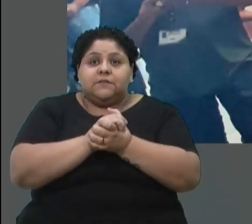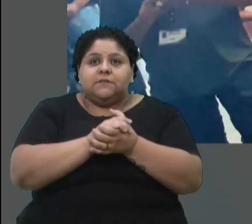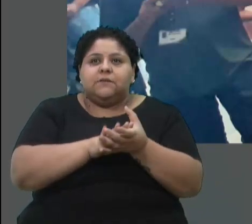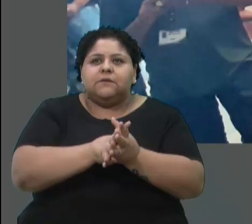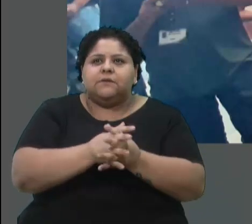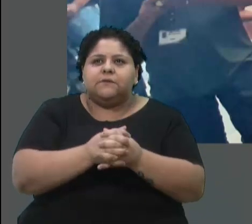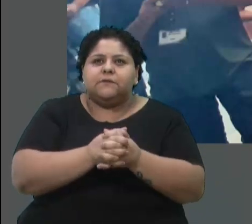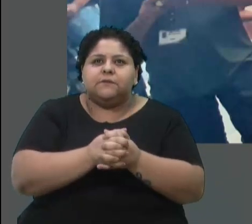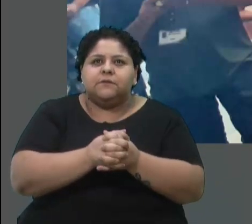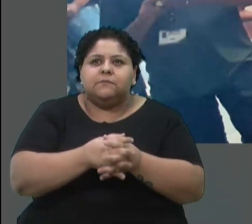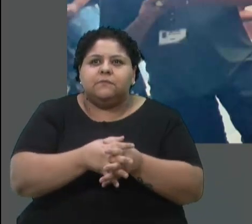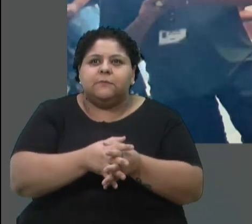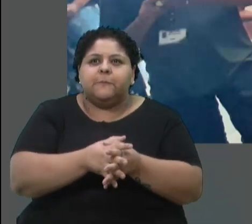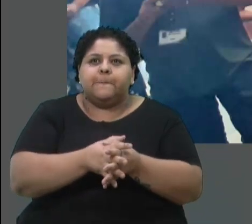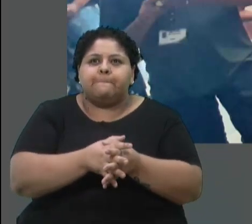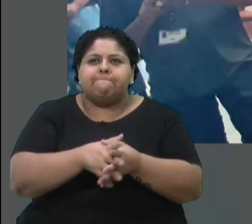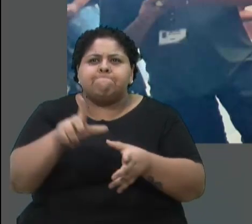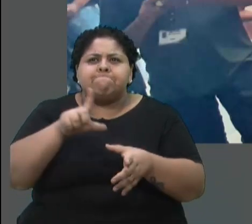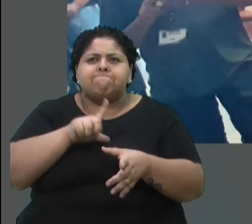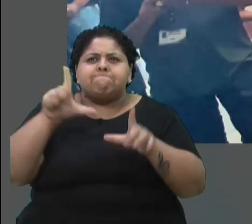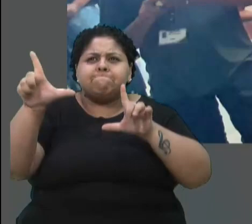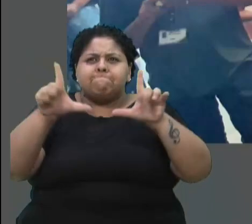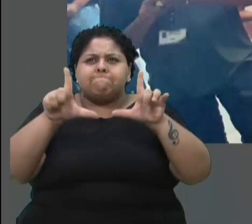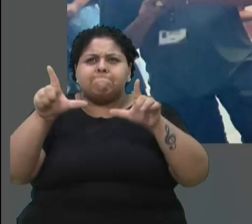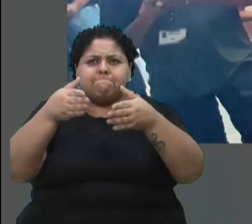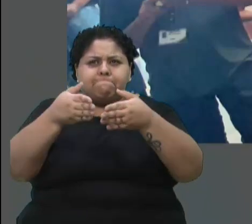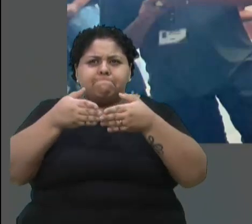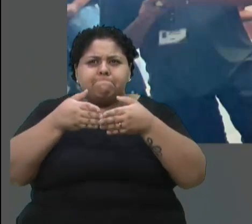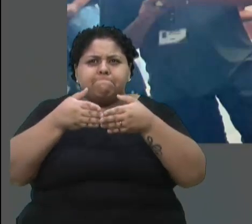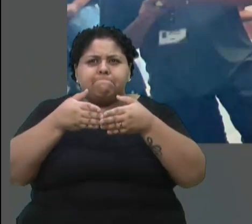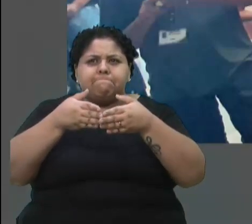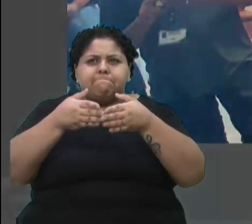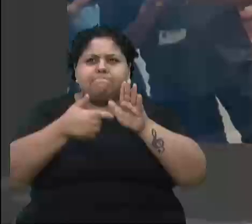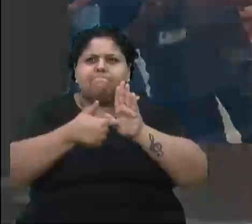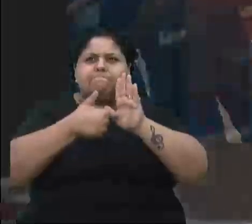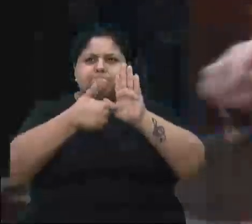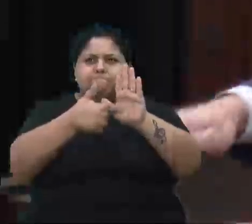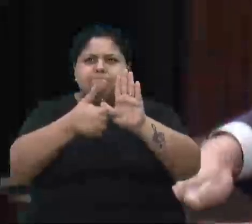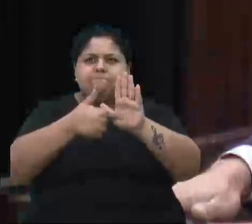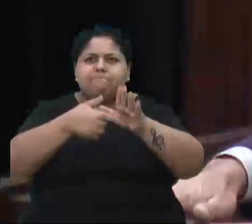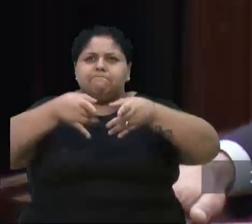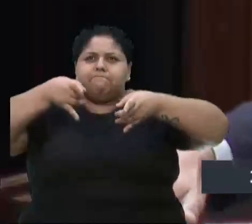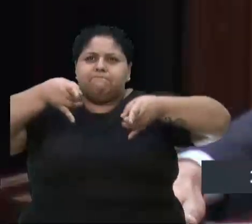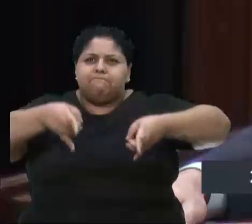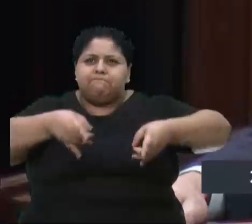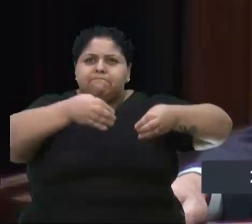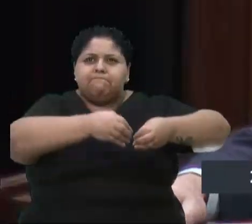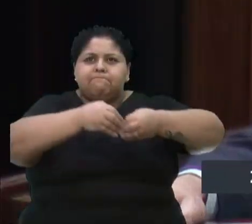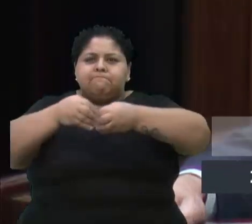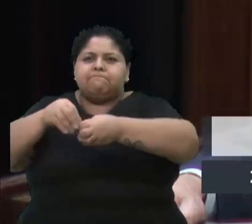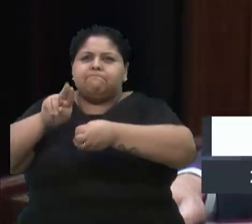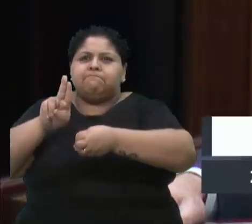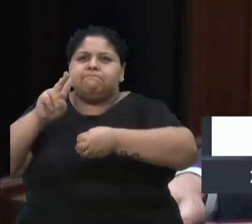Tem uma imagem, que eu peço que a minha assessoria passe ali, que mostra as camas dentro da UPA.